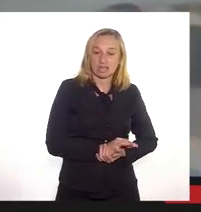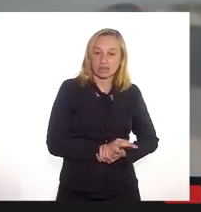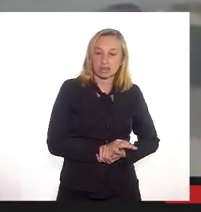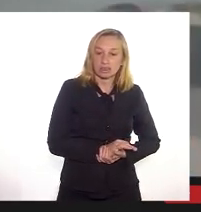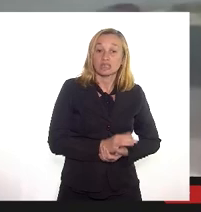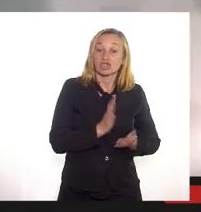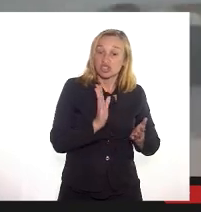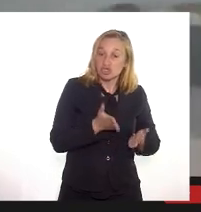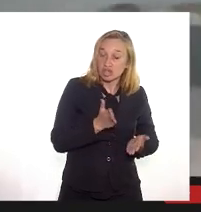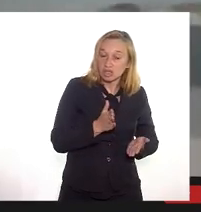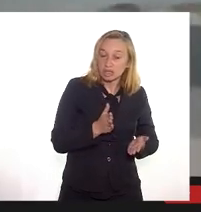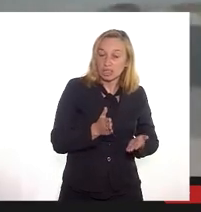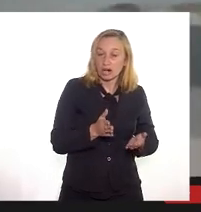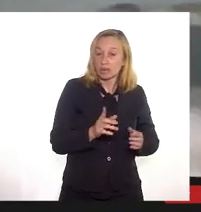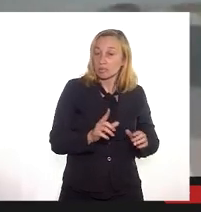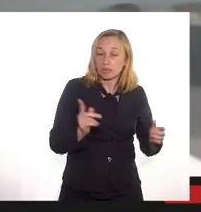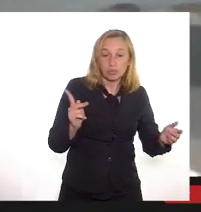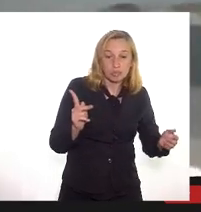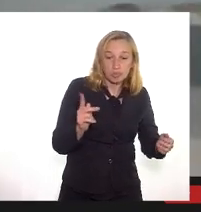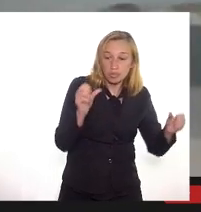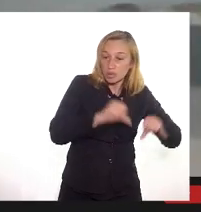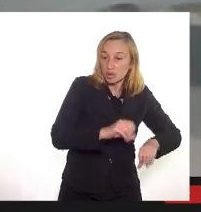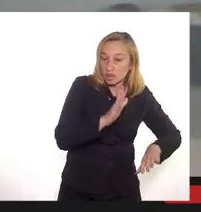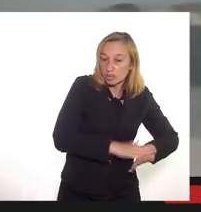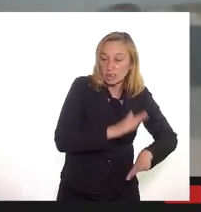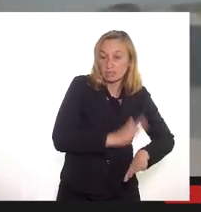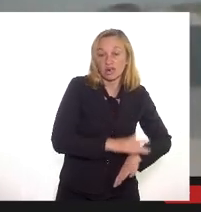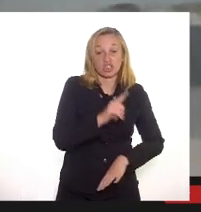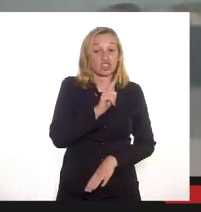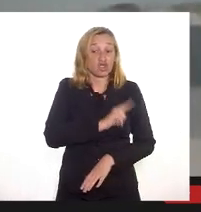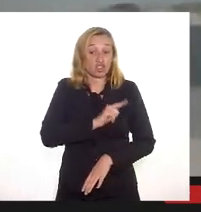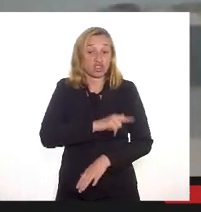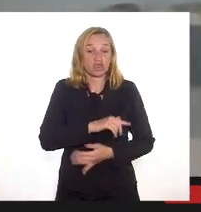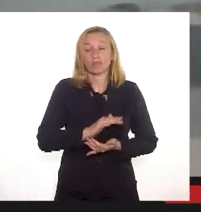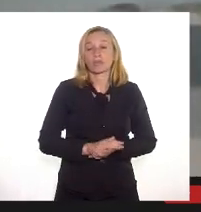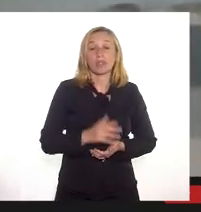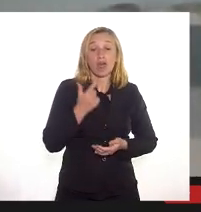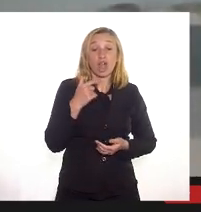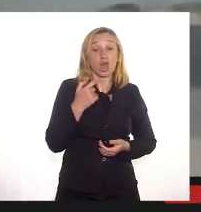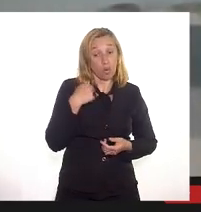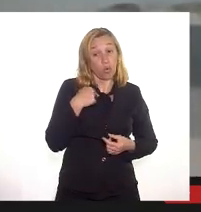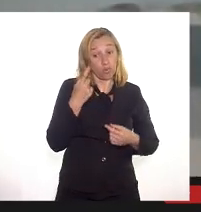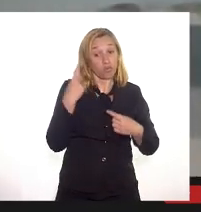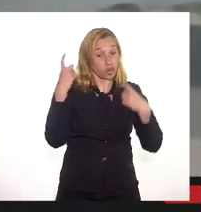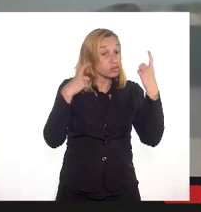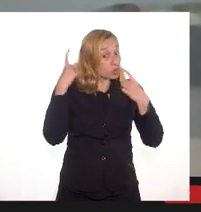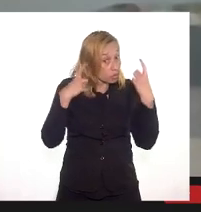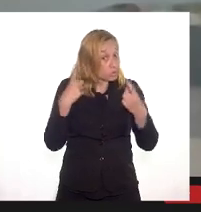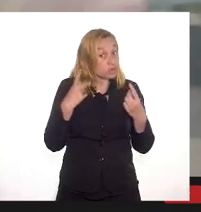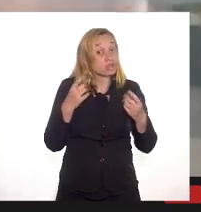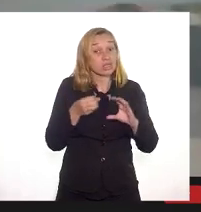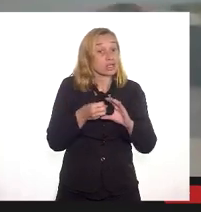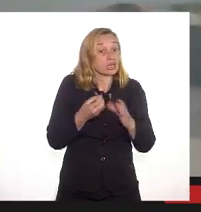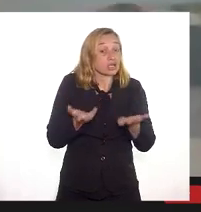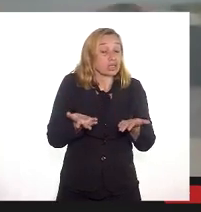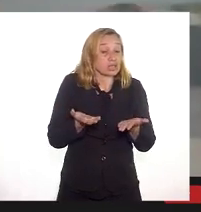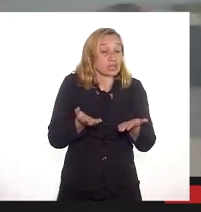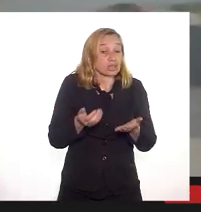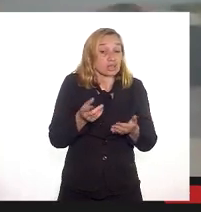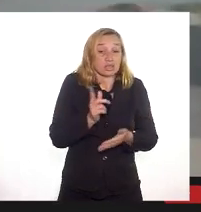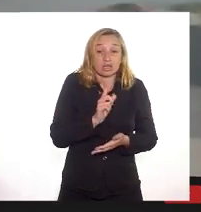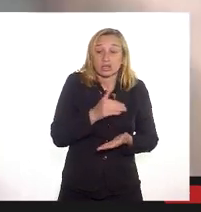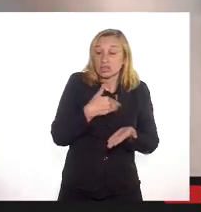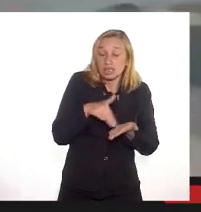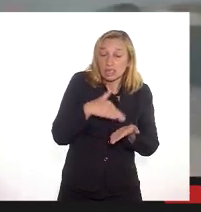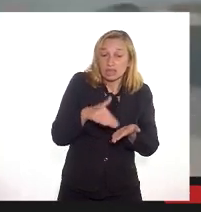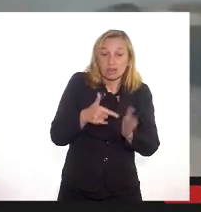já está tentando fazer com a atual gestão com muito sacrifício então eu vejo com muita preocupação porque está caracterizado o secretário